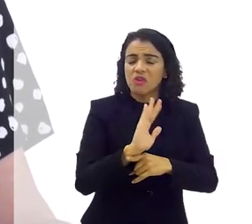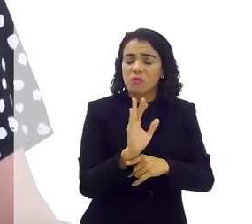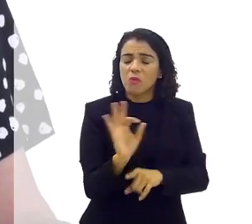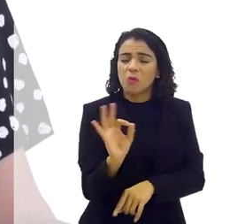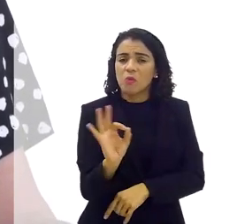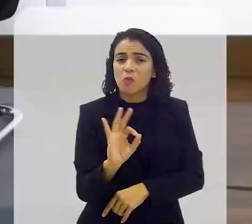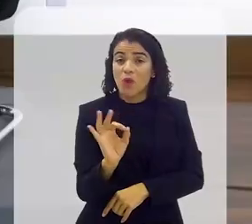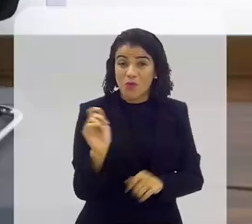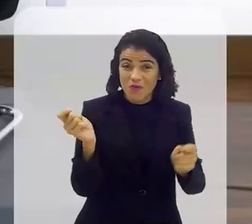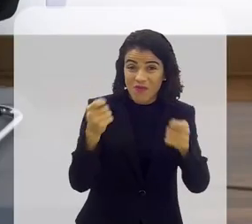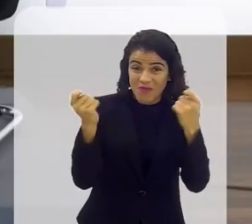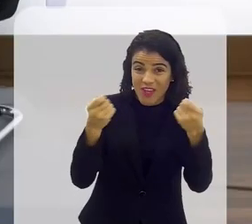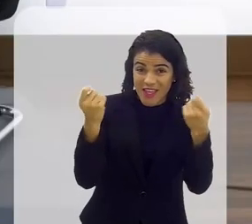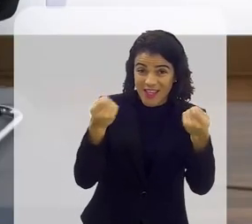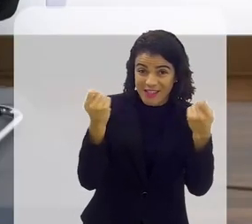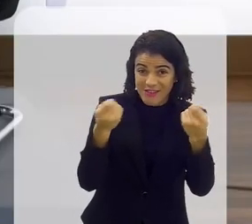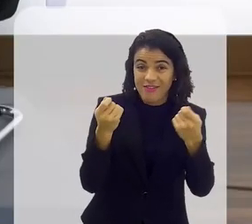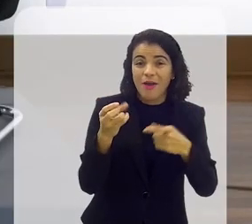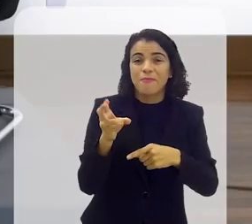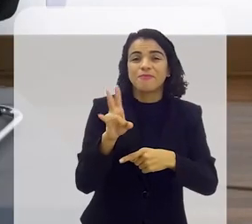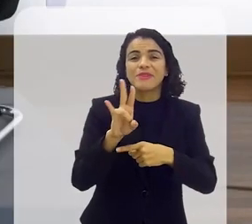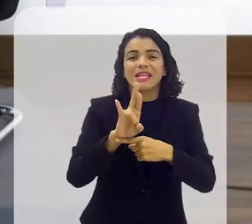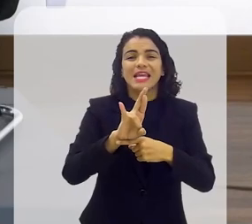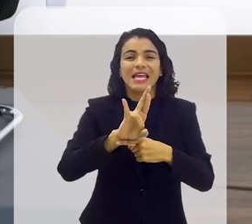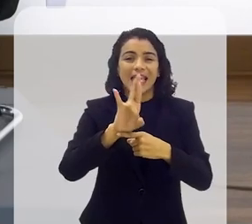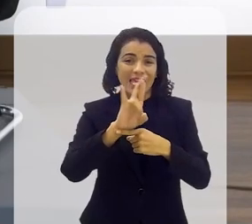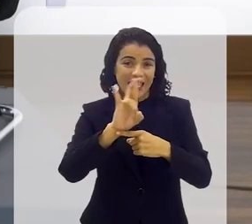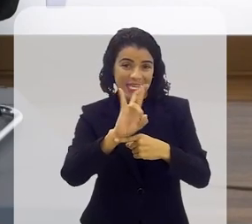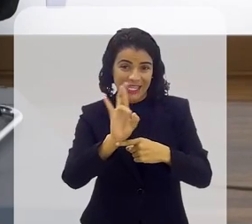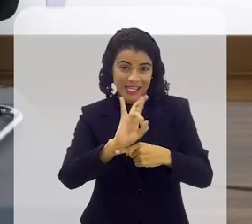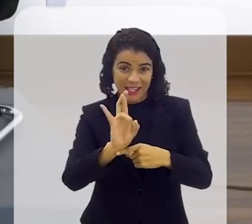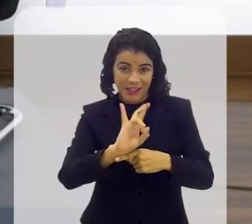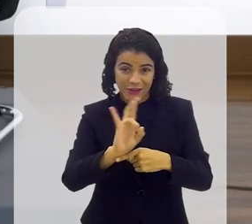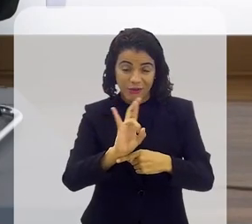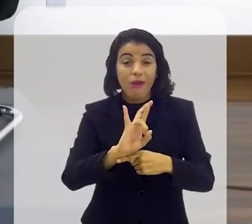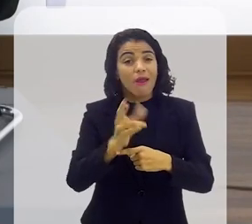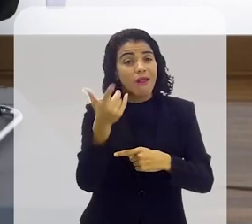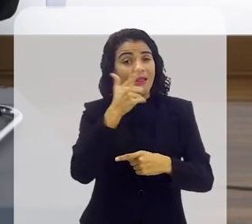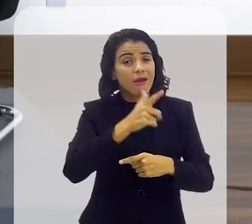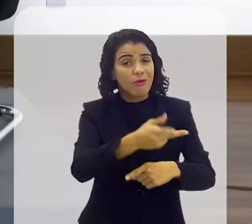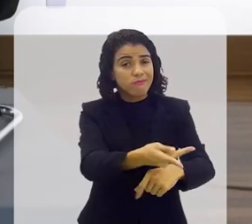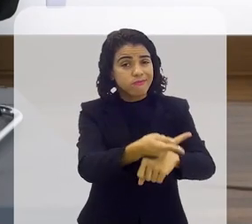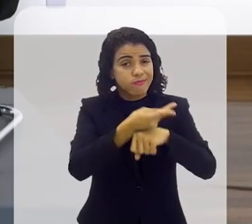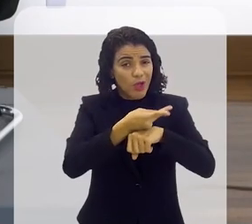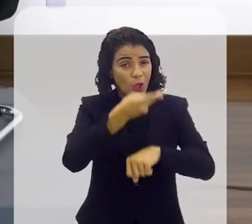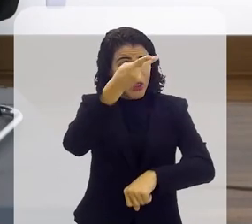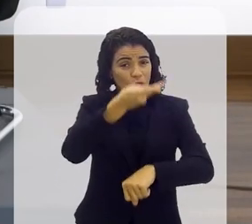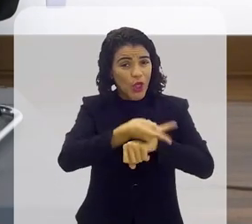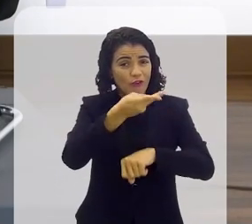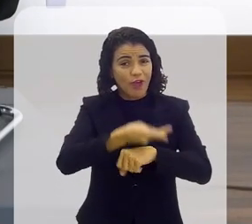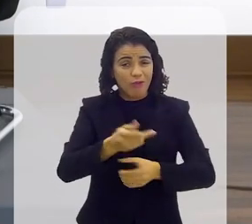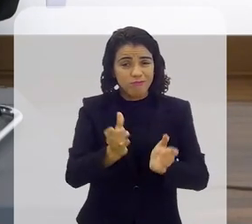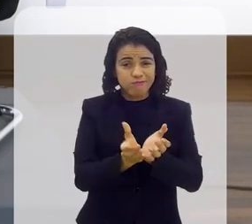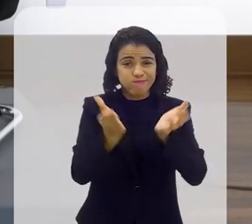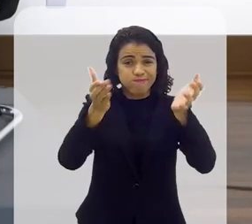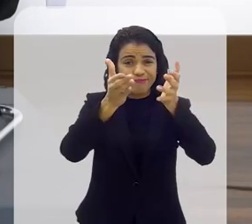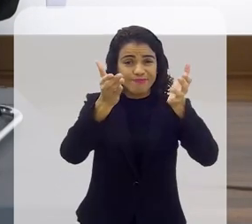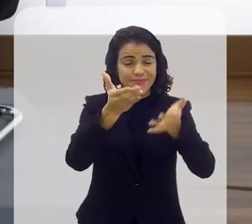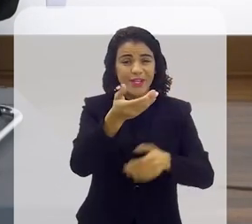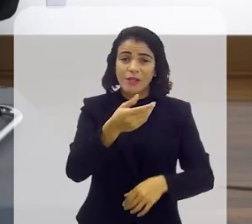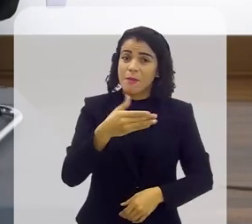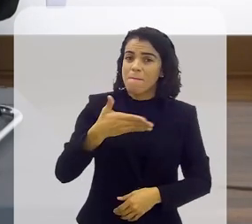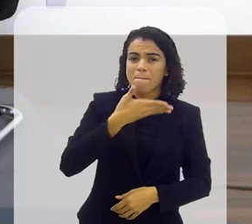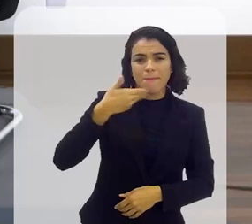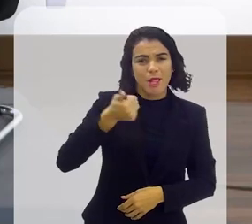o lançamento inclusive nesse festival do Cine Rio ele ganhou o troféu de melhor ator com esse